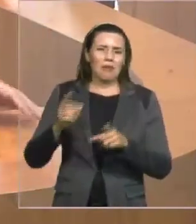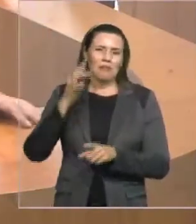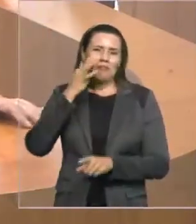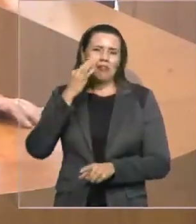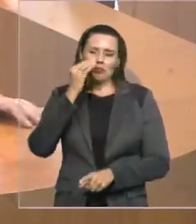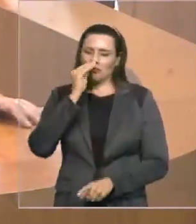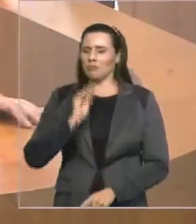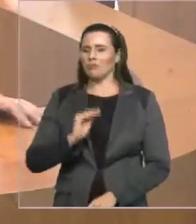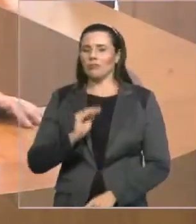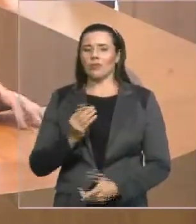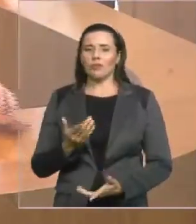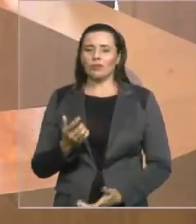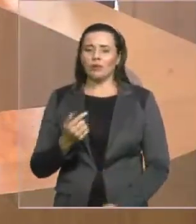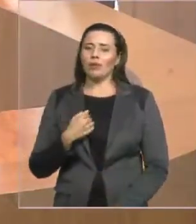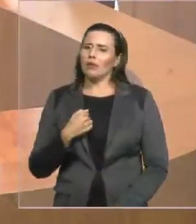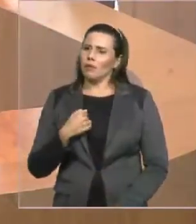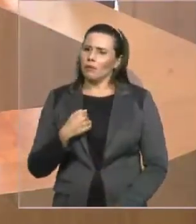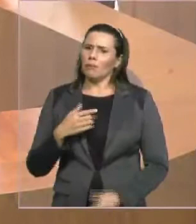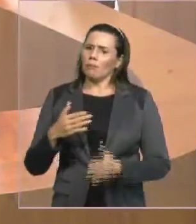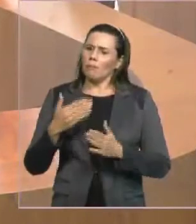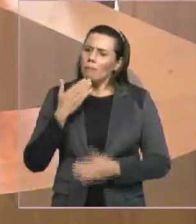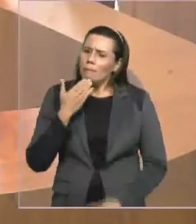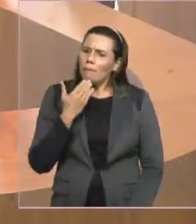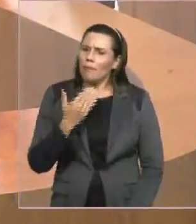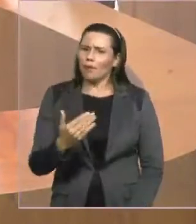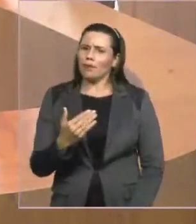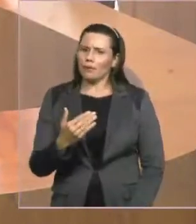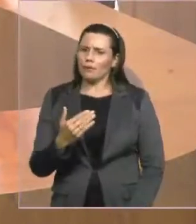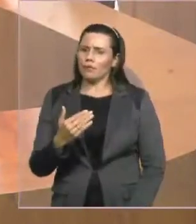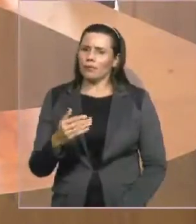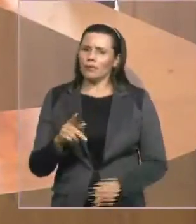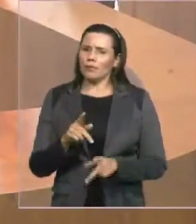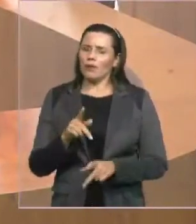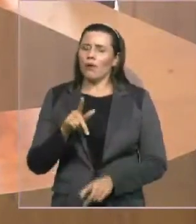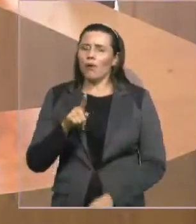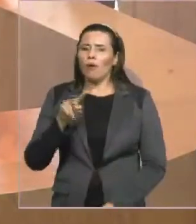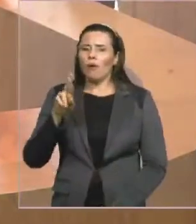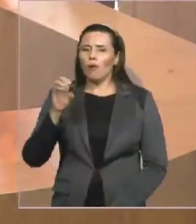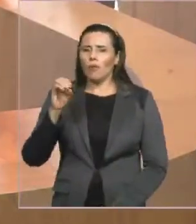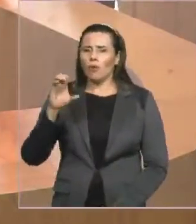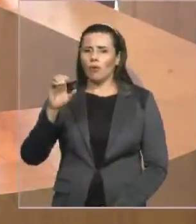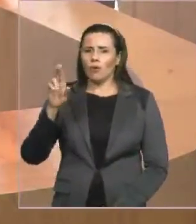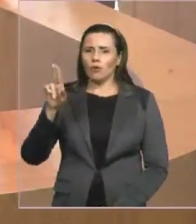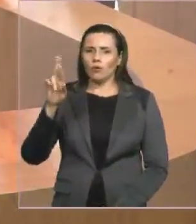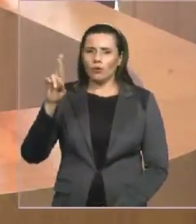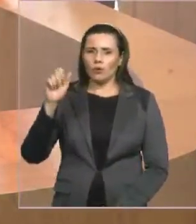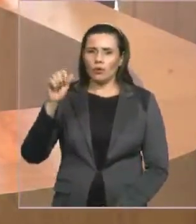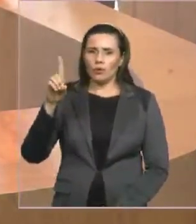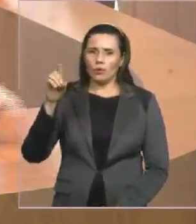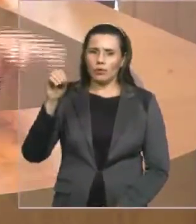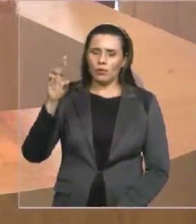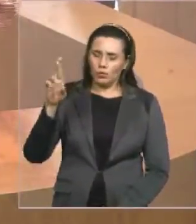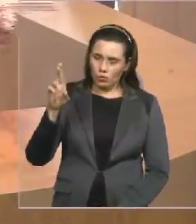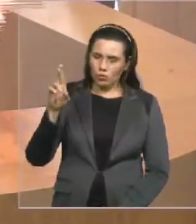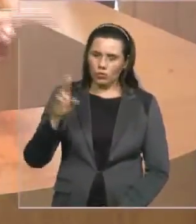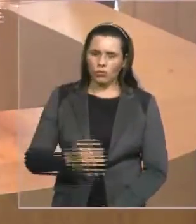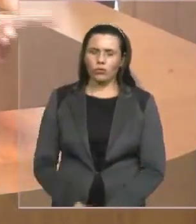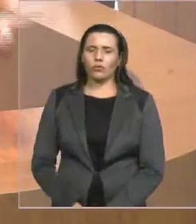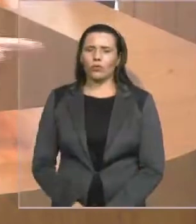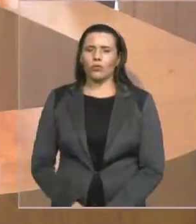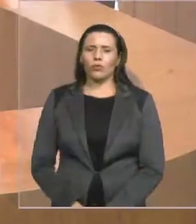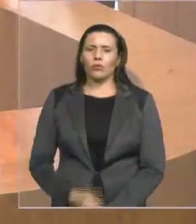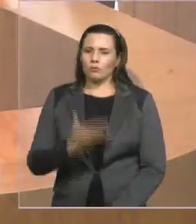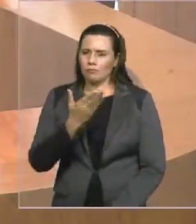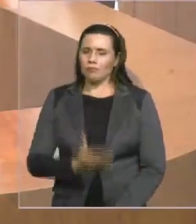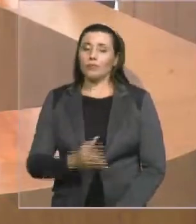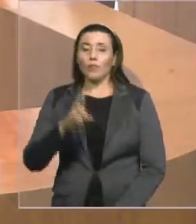para o procurador-geral do Estado do Maranhão, o doutor Rodrigo Maia, que antes dele ser procurador